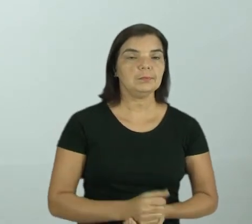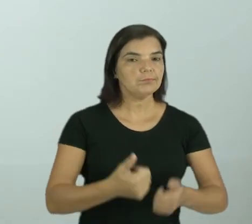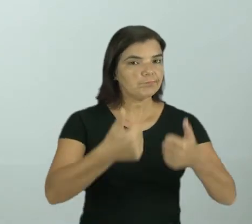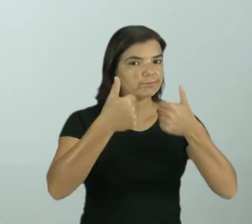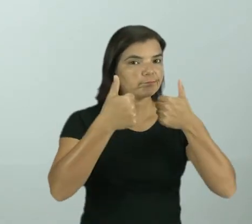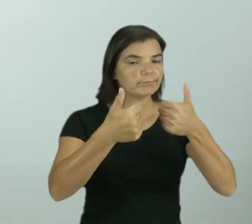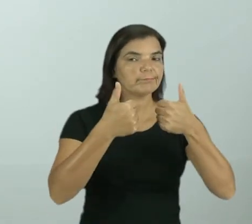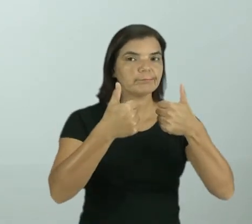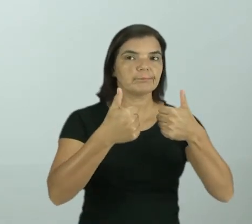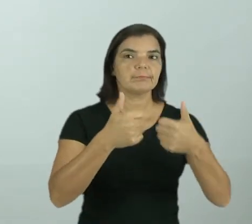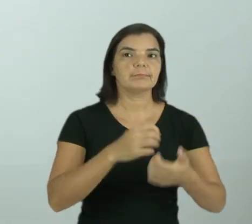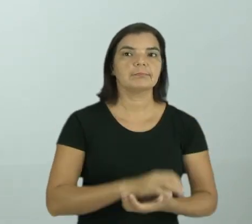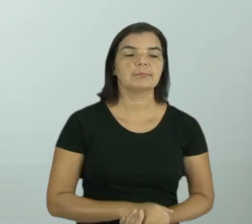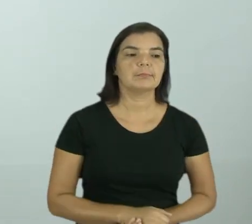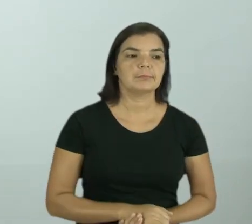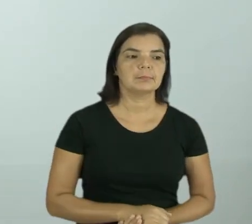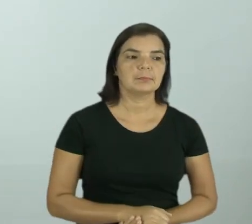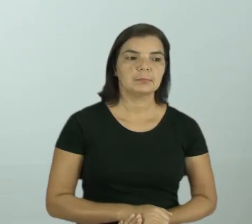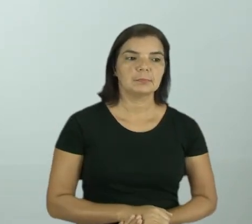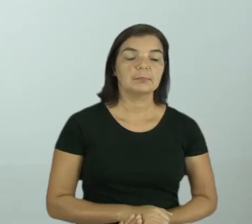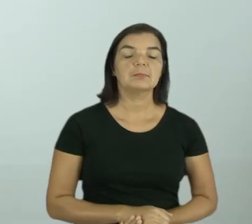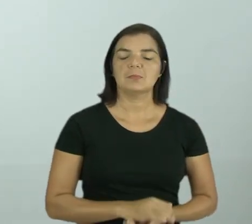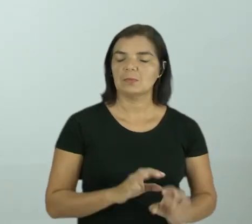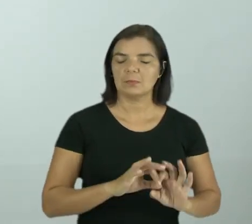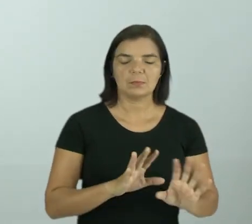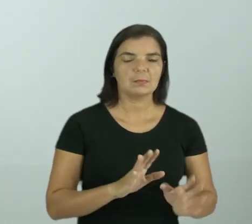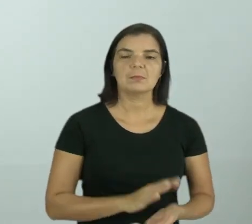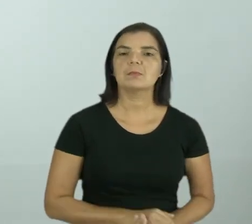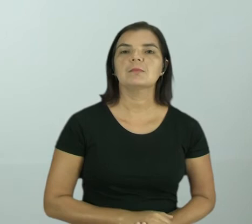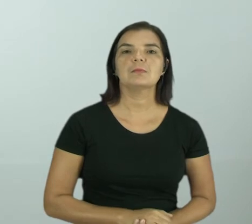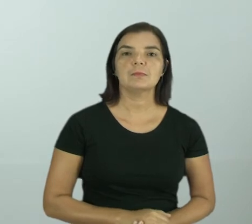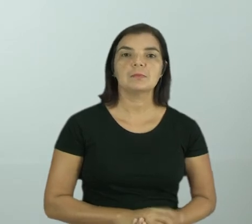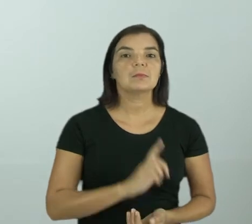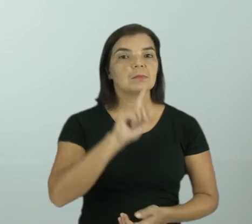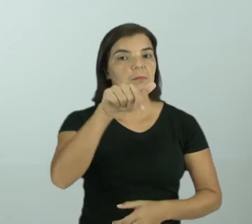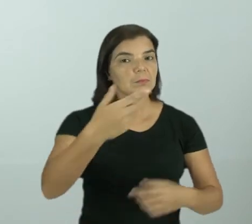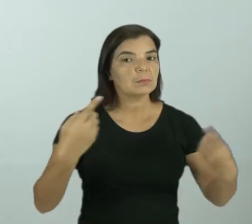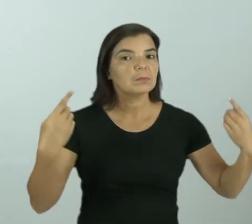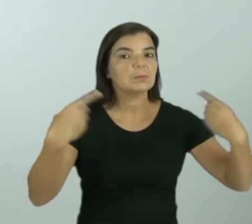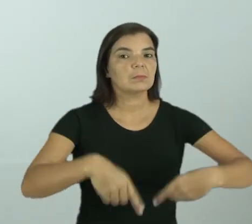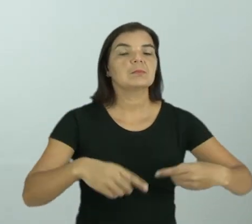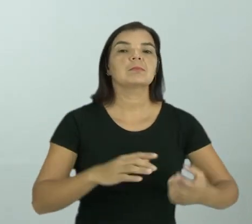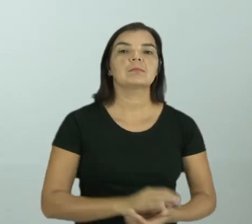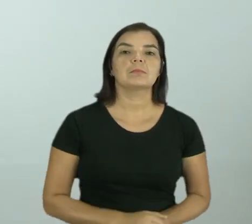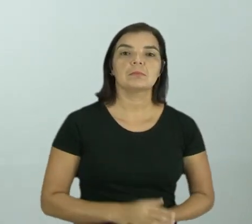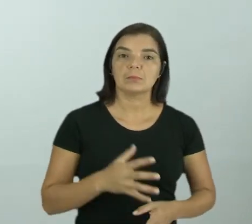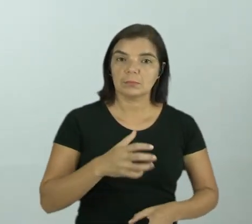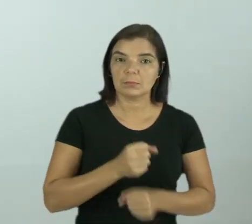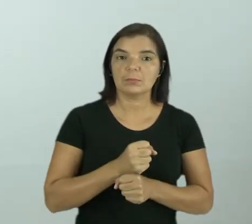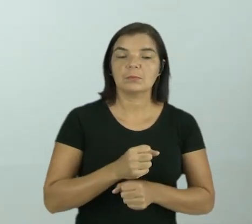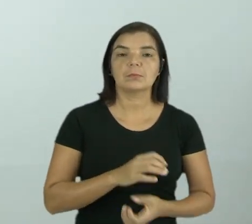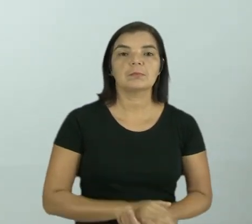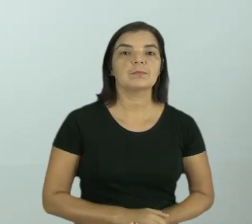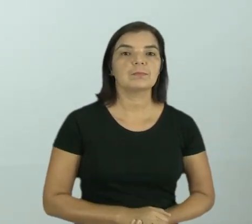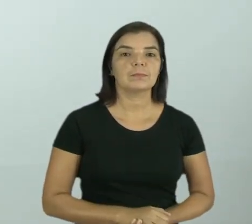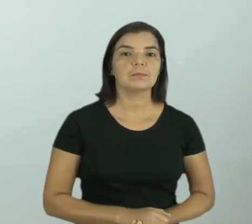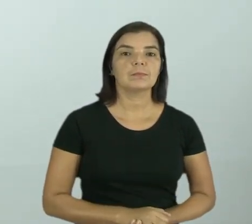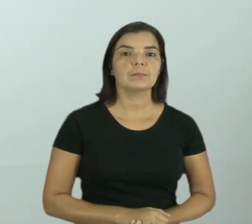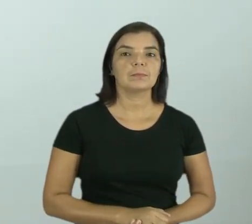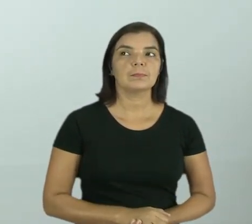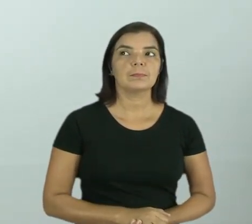olha, você está de parabéns. Acertou. Vamos lá? Próximo desafio? Preparados? Então, tá.